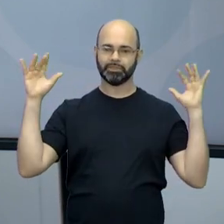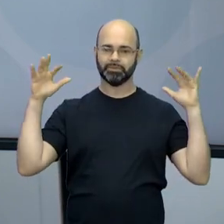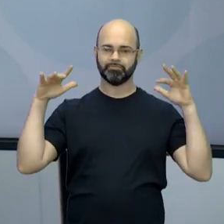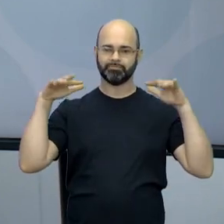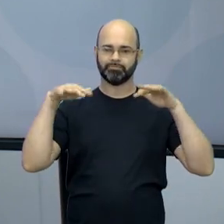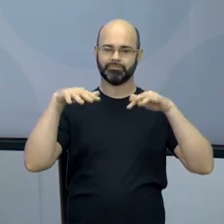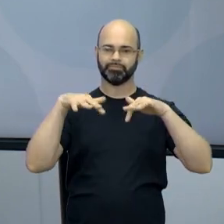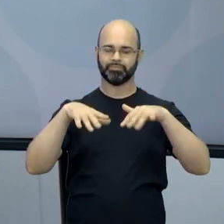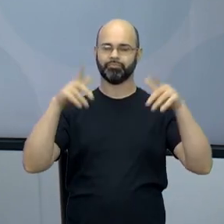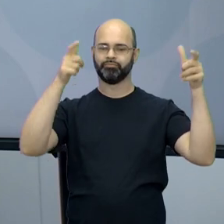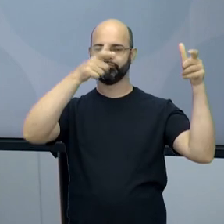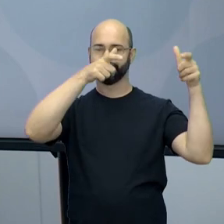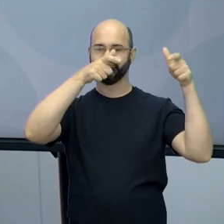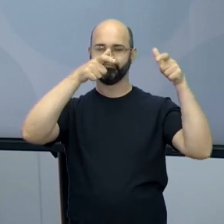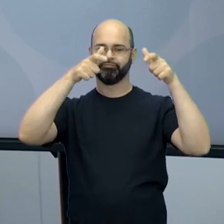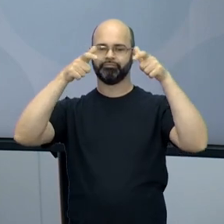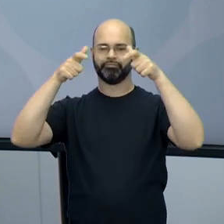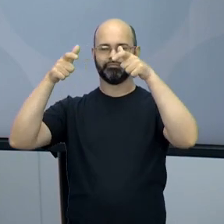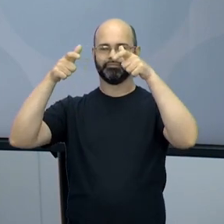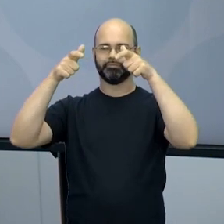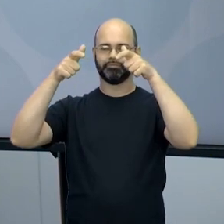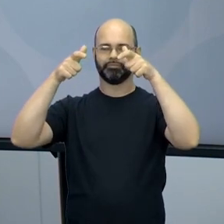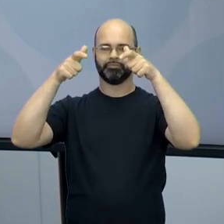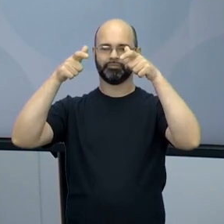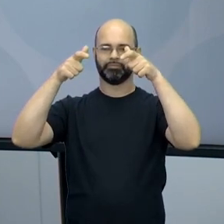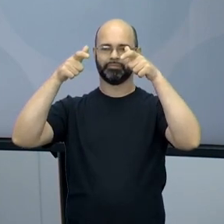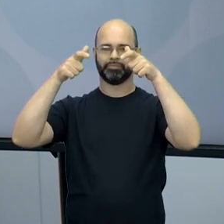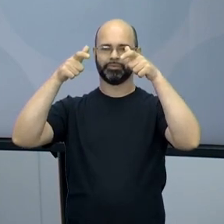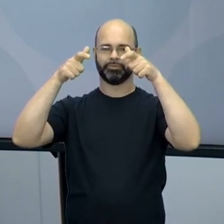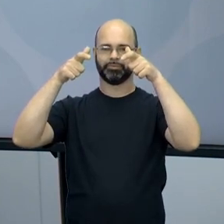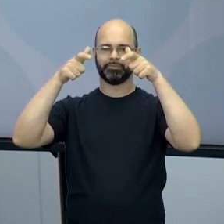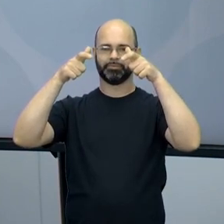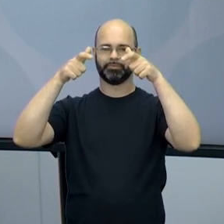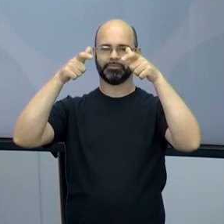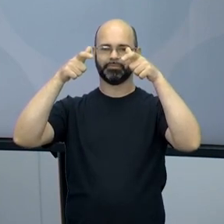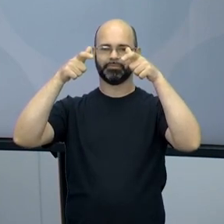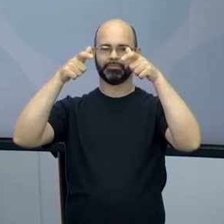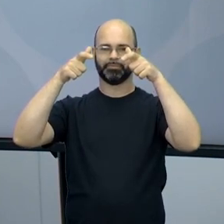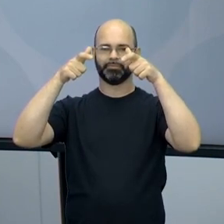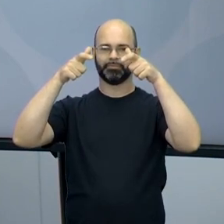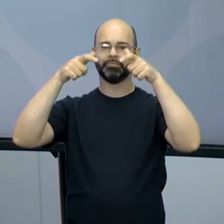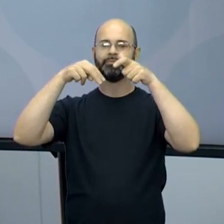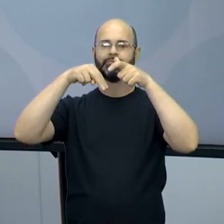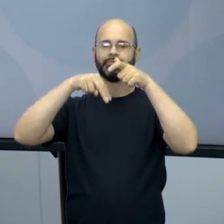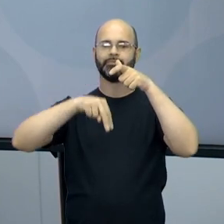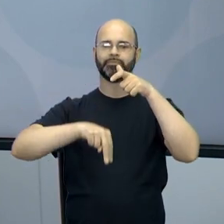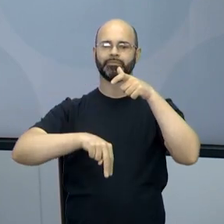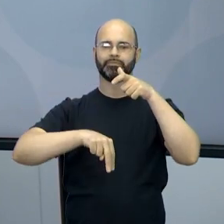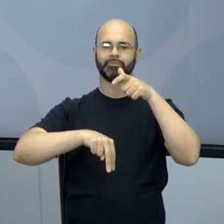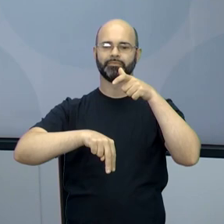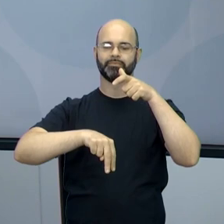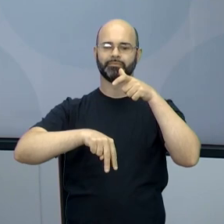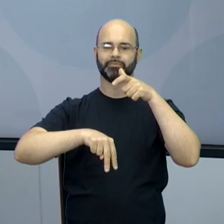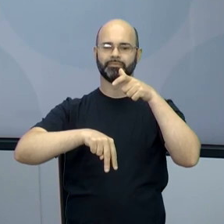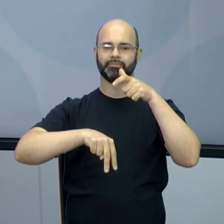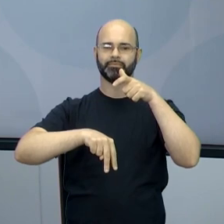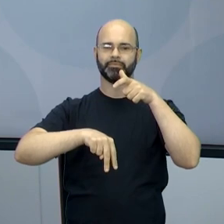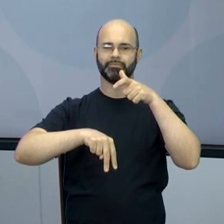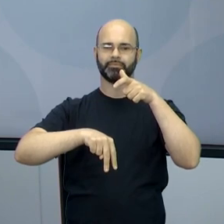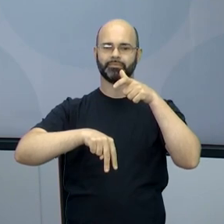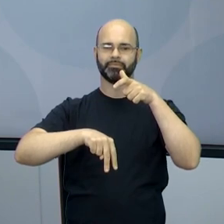Chega uma espaçonave, ou espaçonaves várias, e eles pousam na